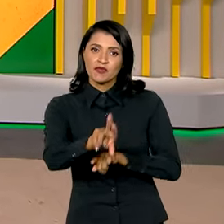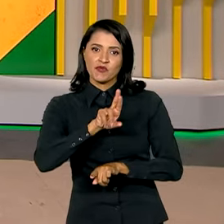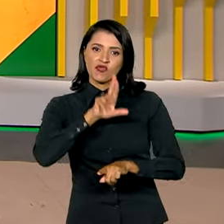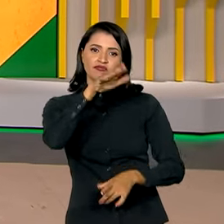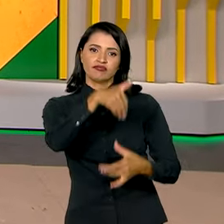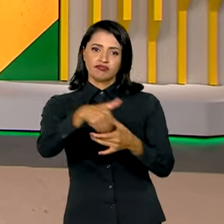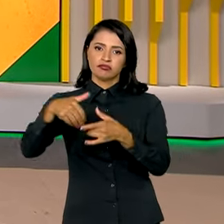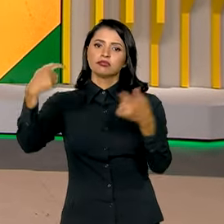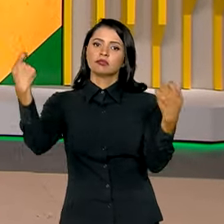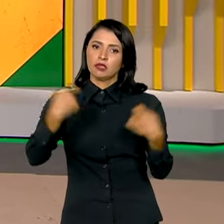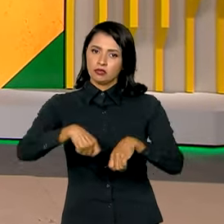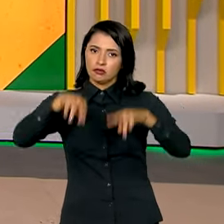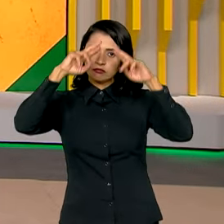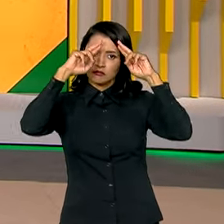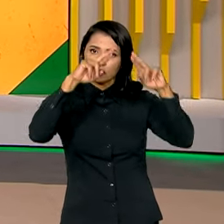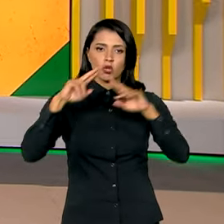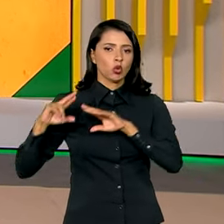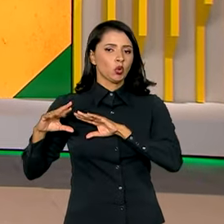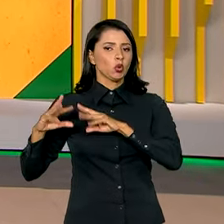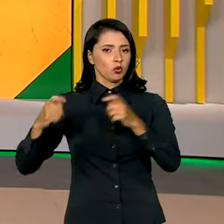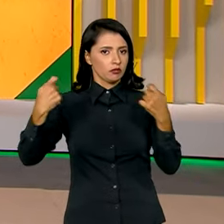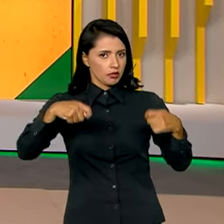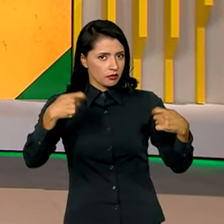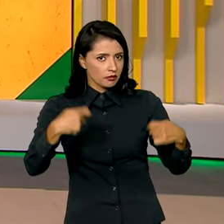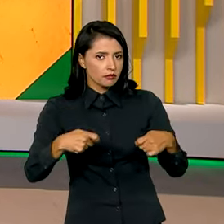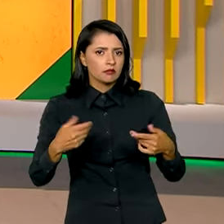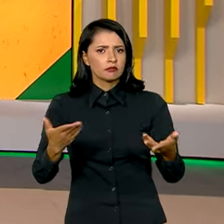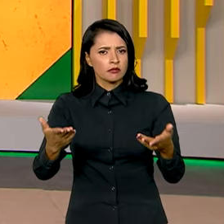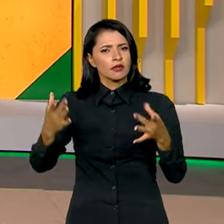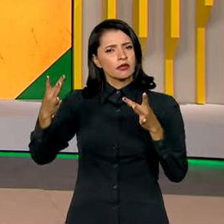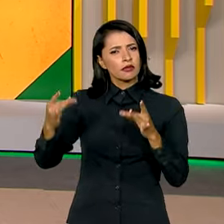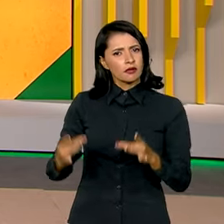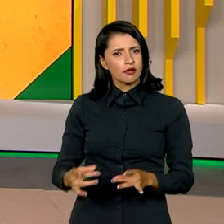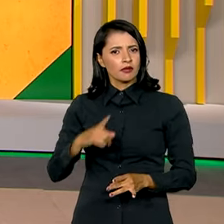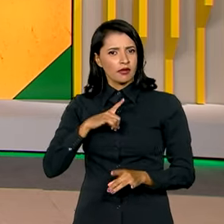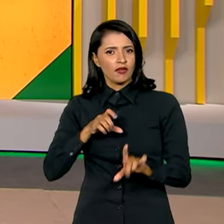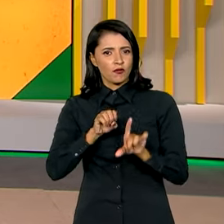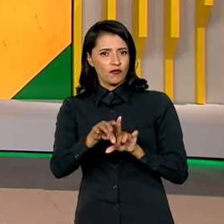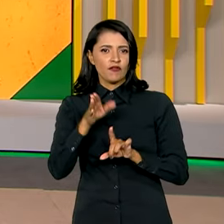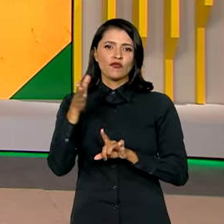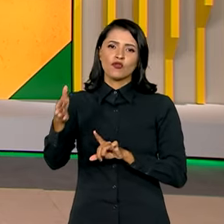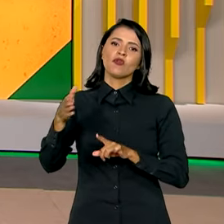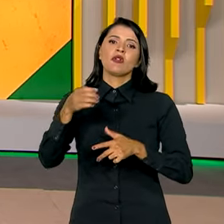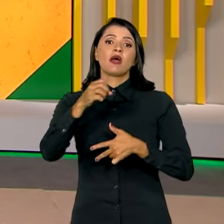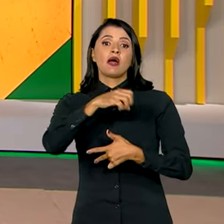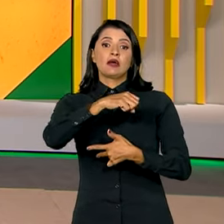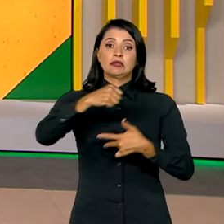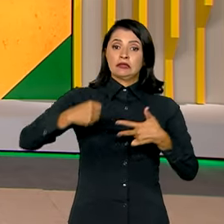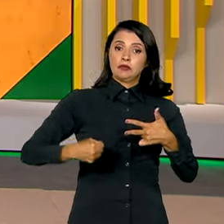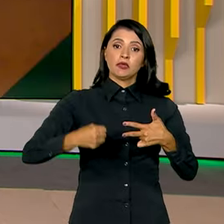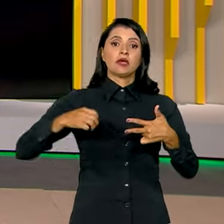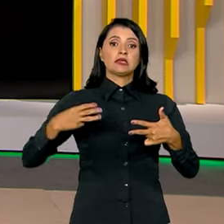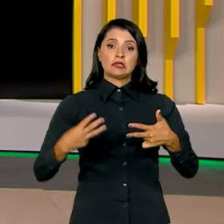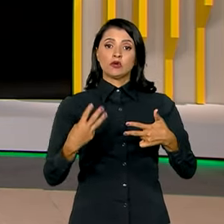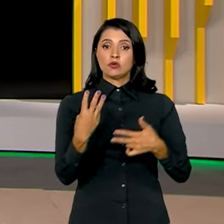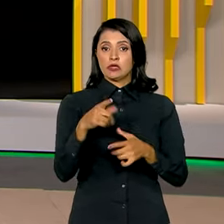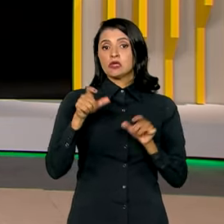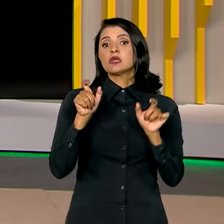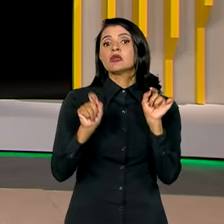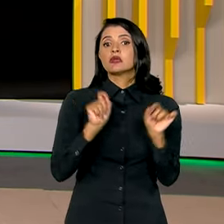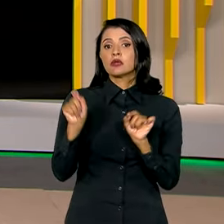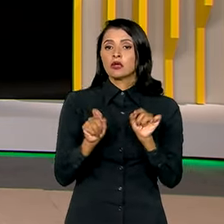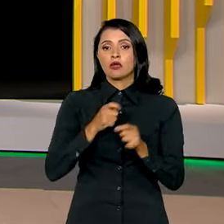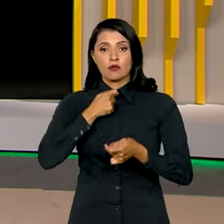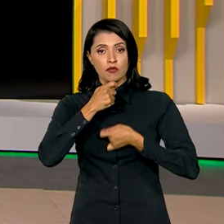precisa ser respeitado por todos. E quem tem mais detalhes ao vivo, direto da Praça dos Três Poderes, é o repórter